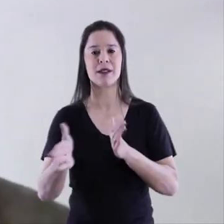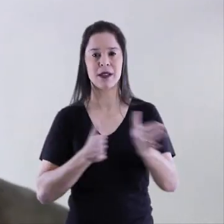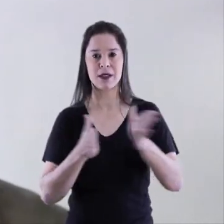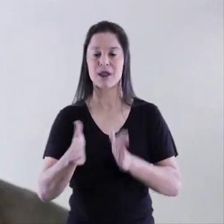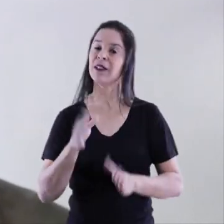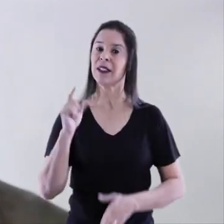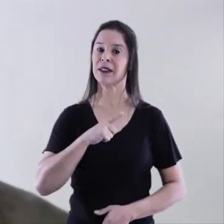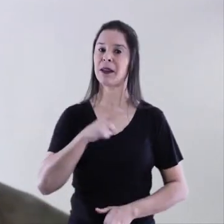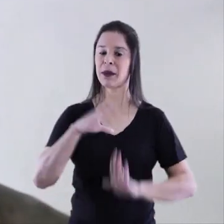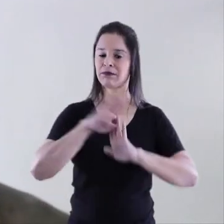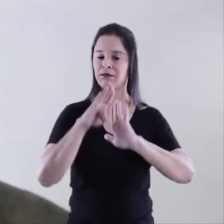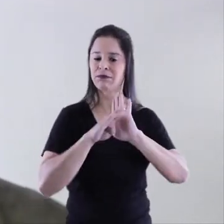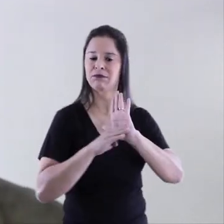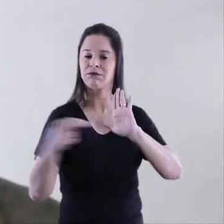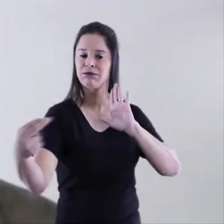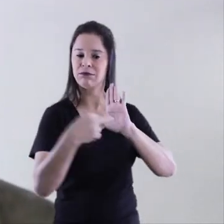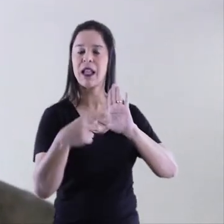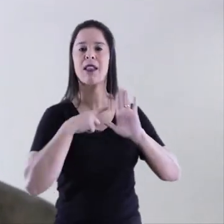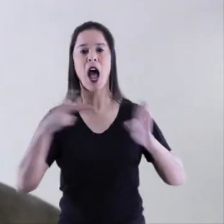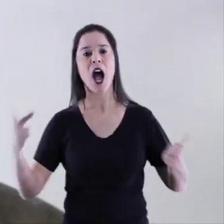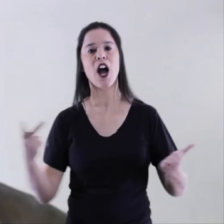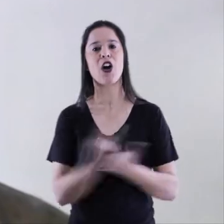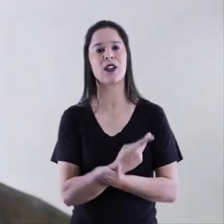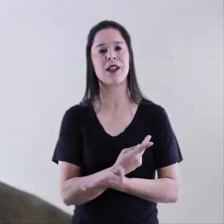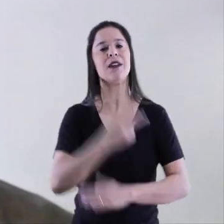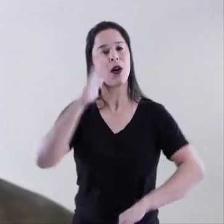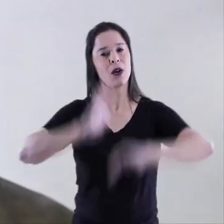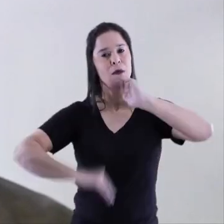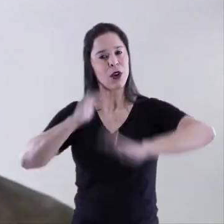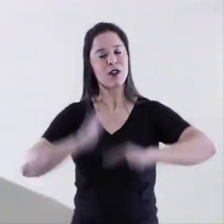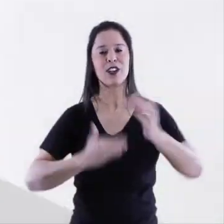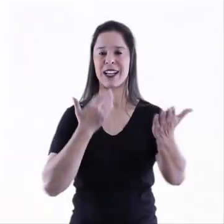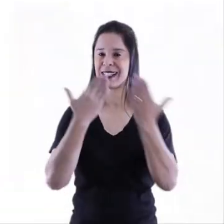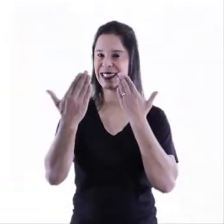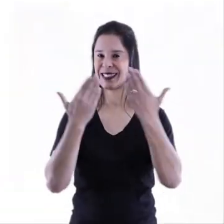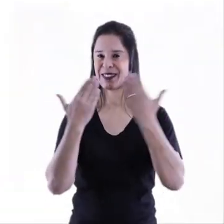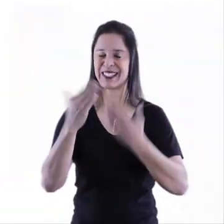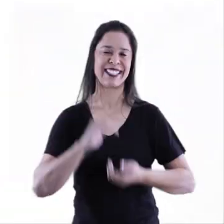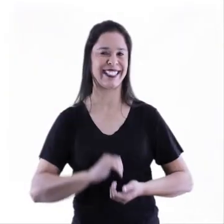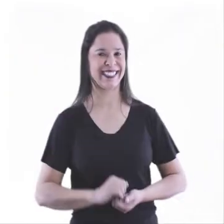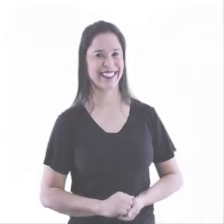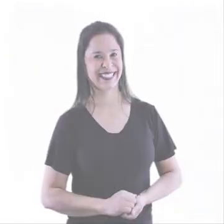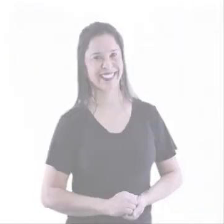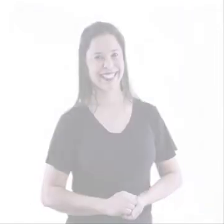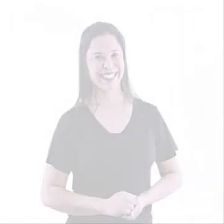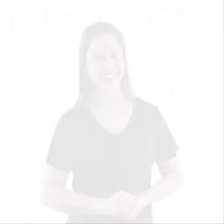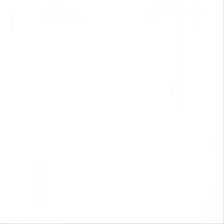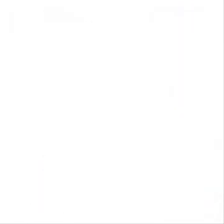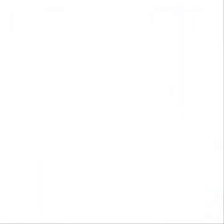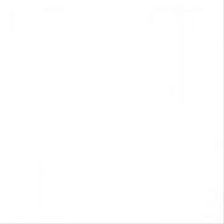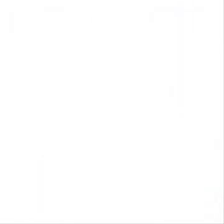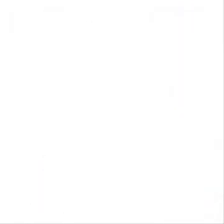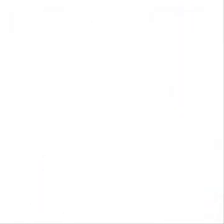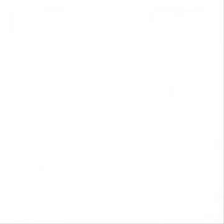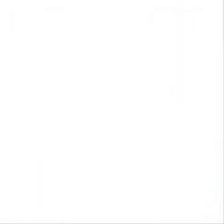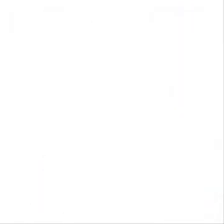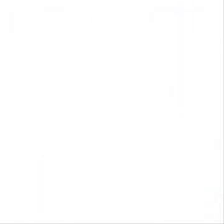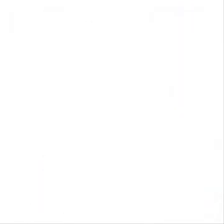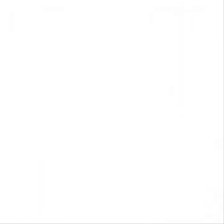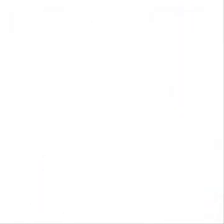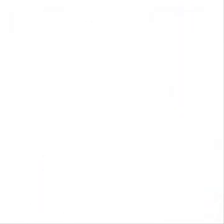dentro dessas medidas é muito importante que ocorra a atuação de profissionais de psicologia. Legenda Sônia Ruberti Legenda por